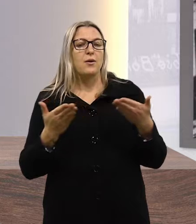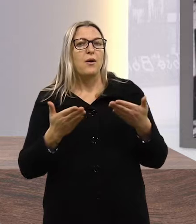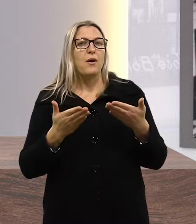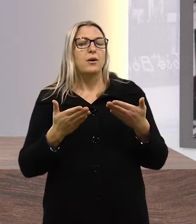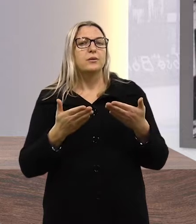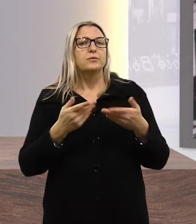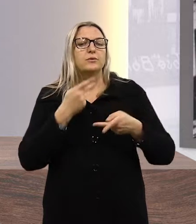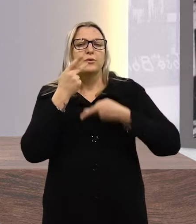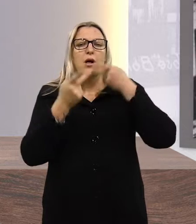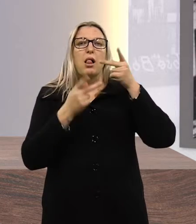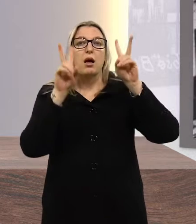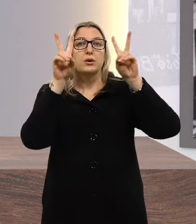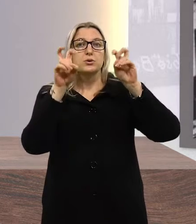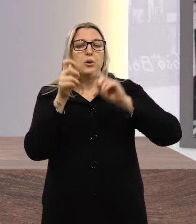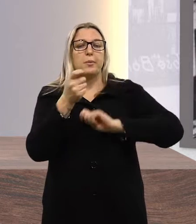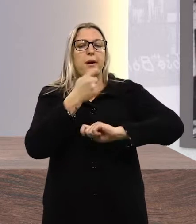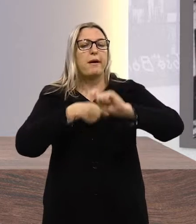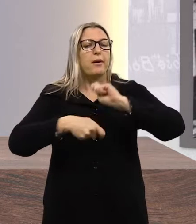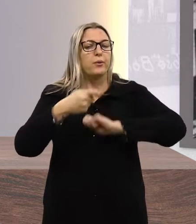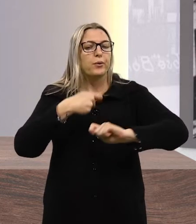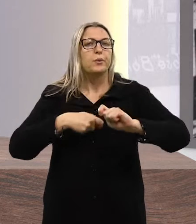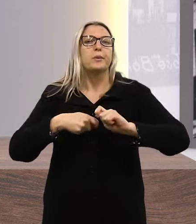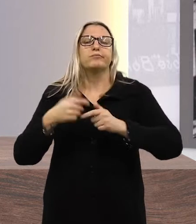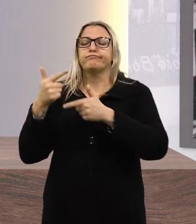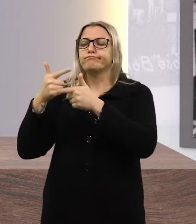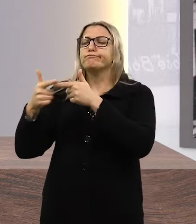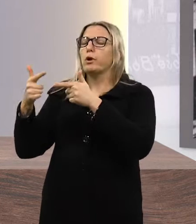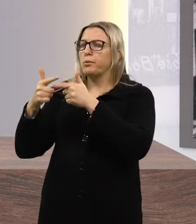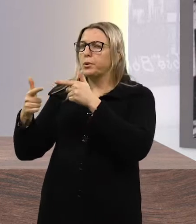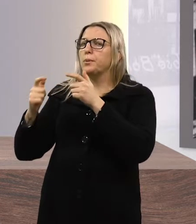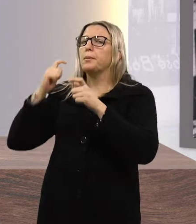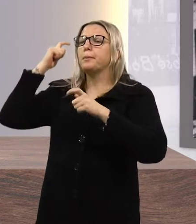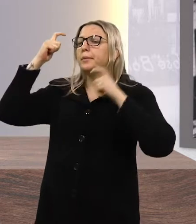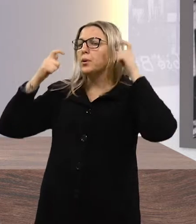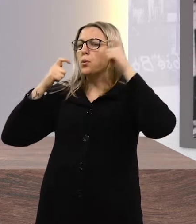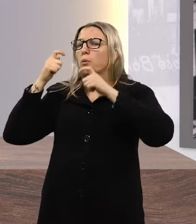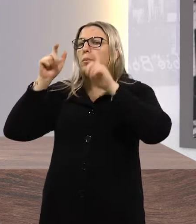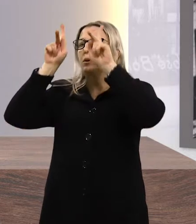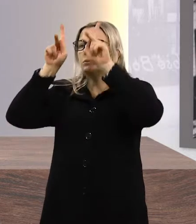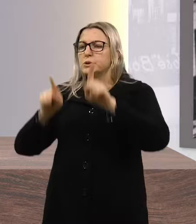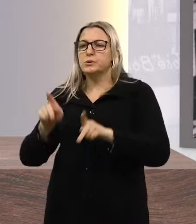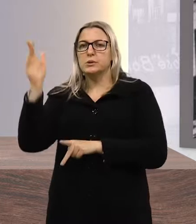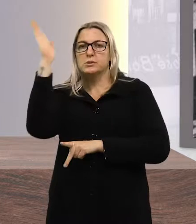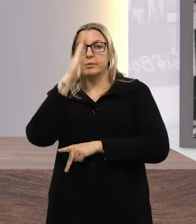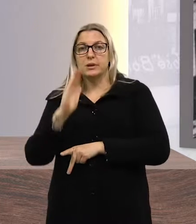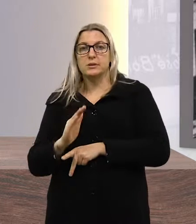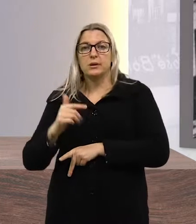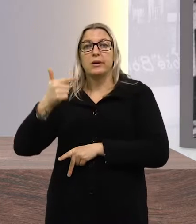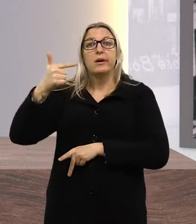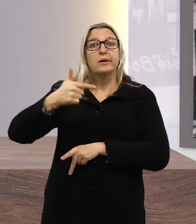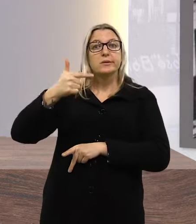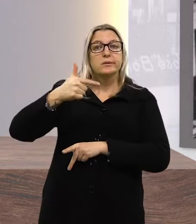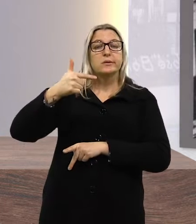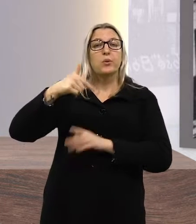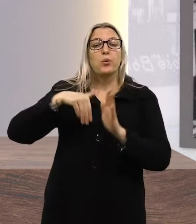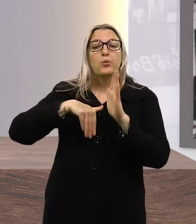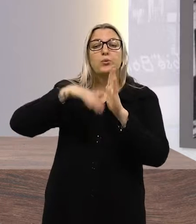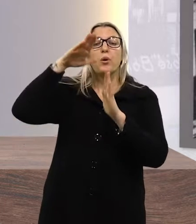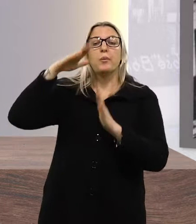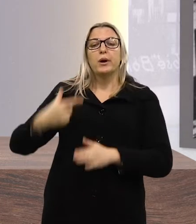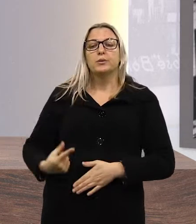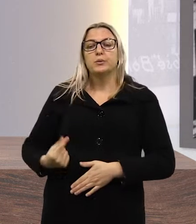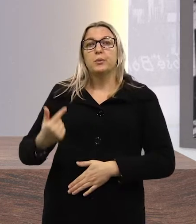Agora, a gente fala de economia. E o assunto que está tirando o sono do brasileiro é o segundo aumento